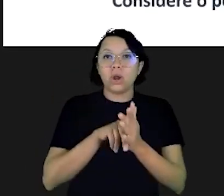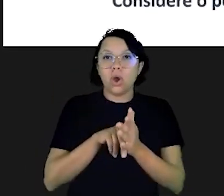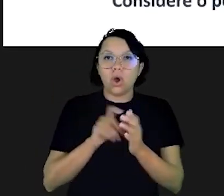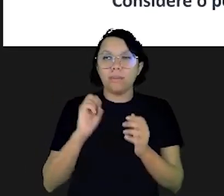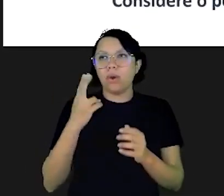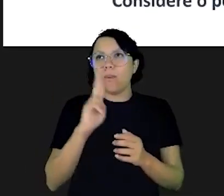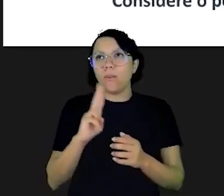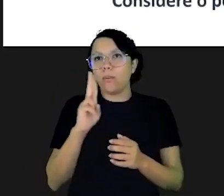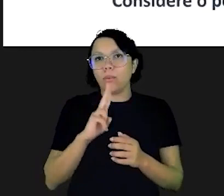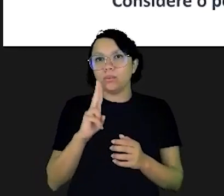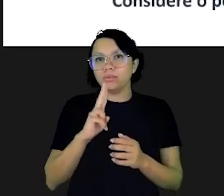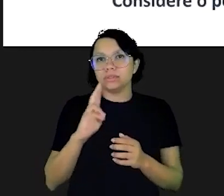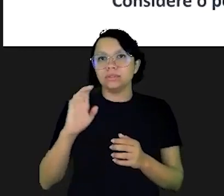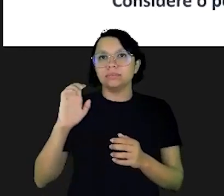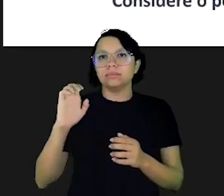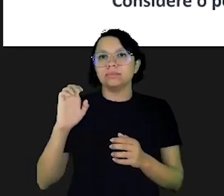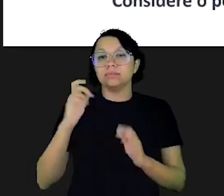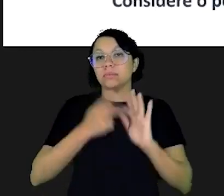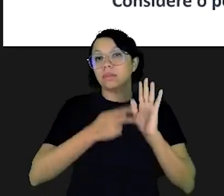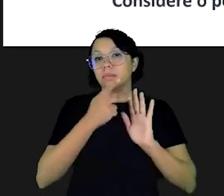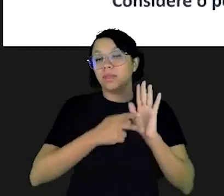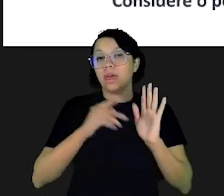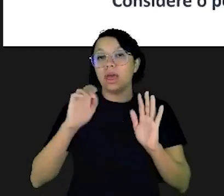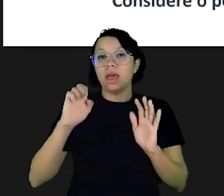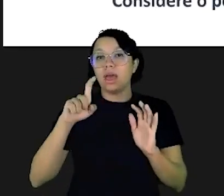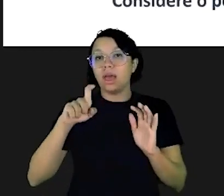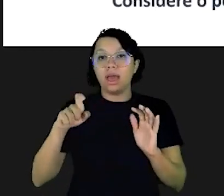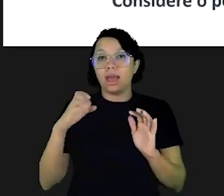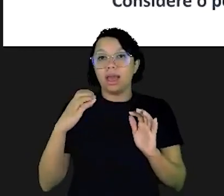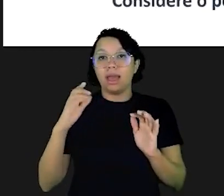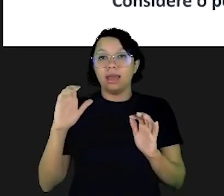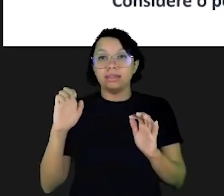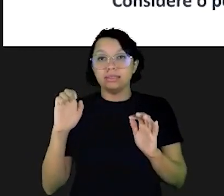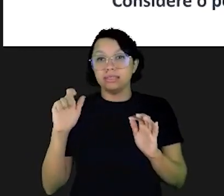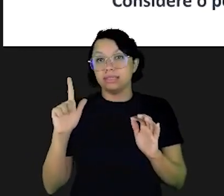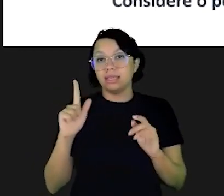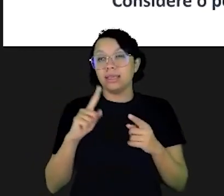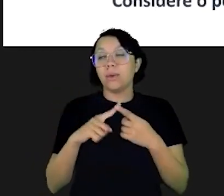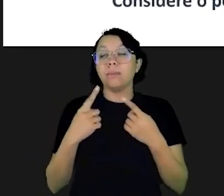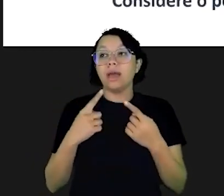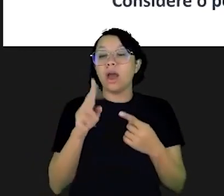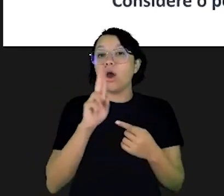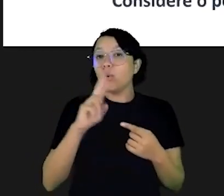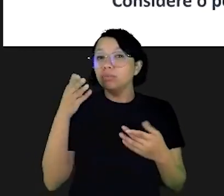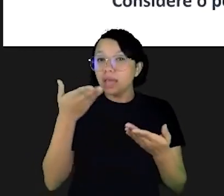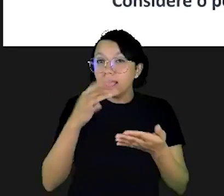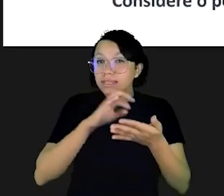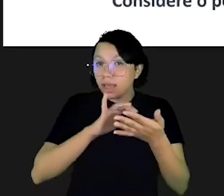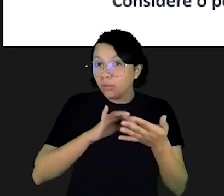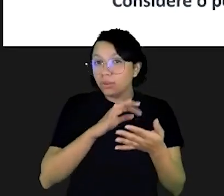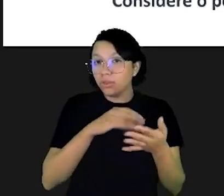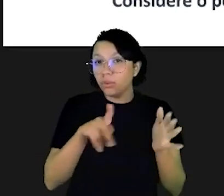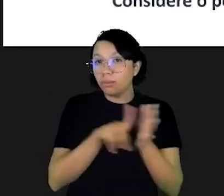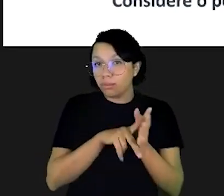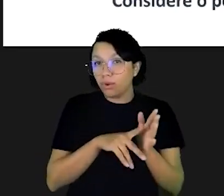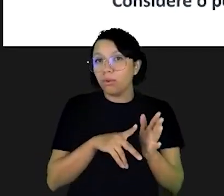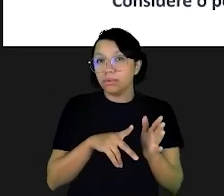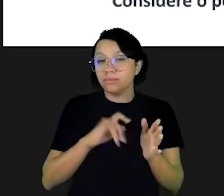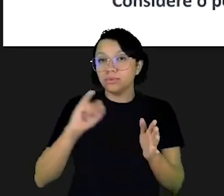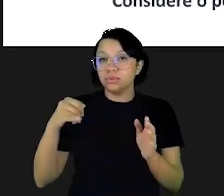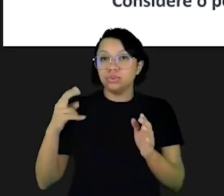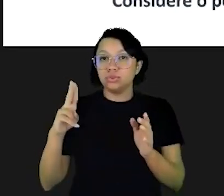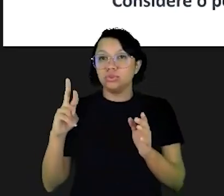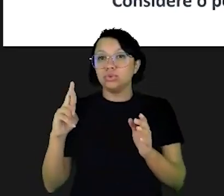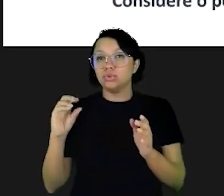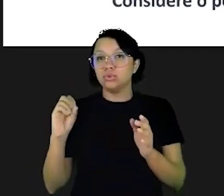12C nem todo mundo sabe usar Excel e aquelas fórmulas se você usa a calculadora do cidadão o cidadão te dá